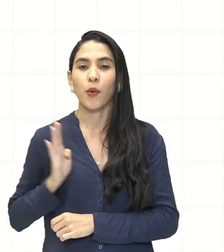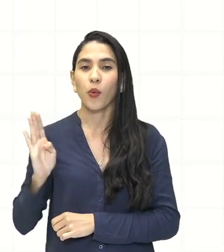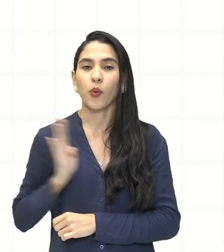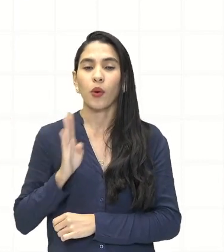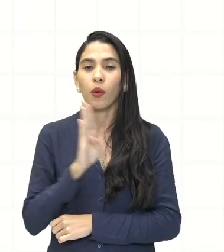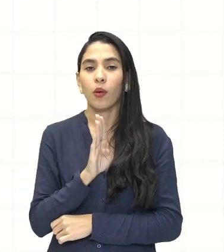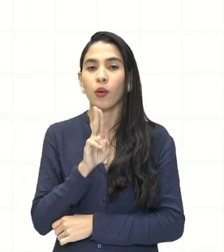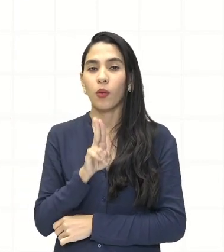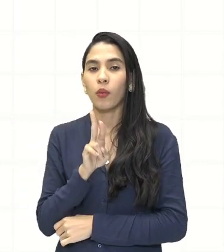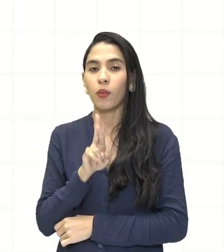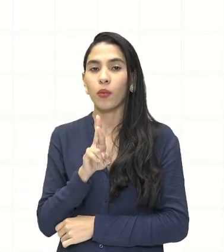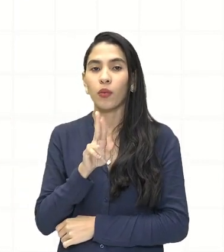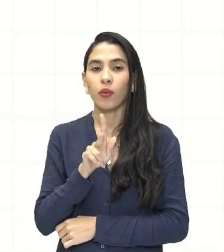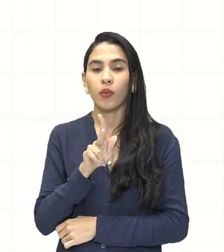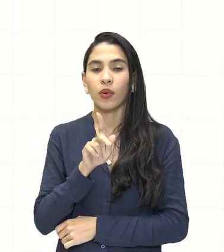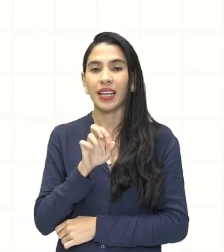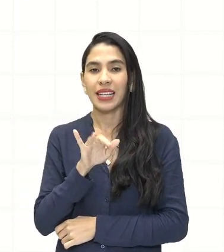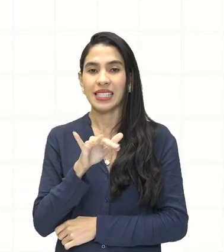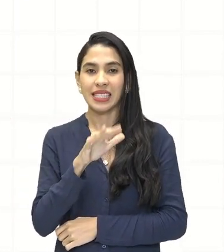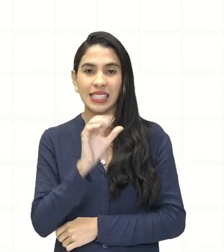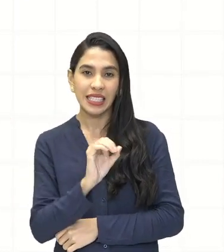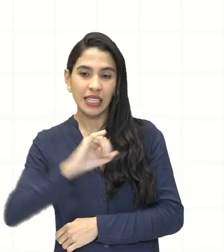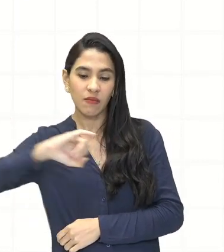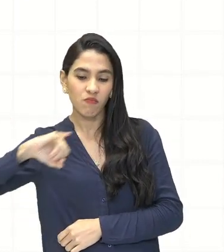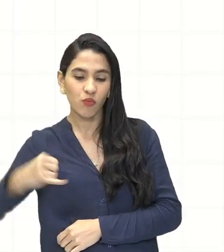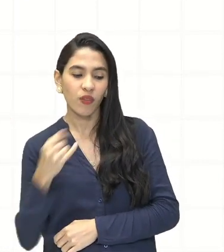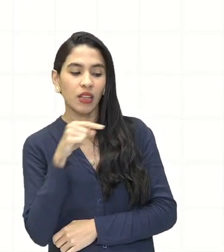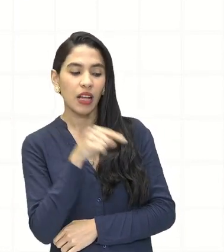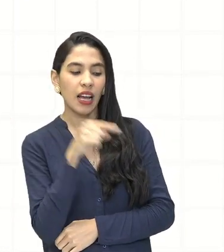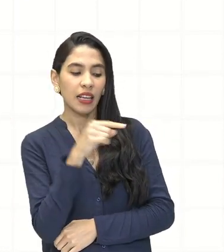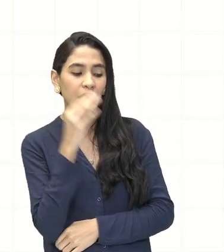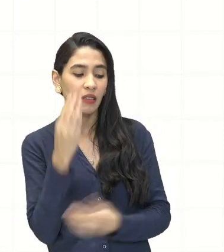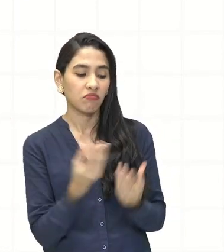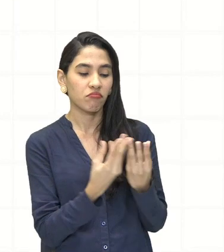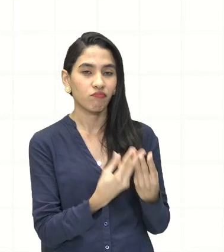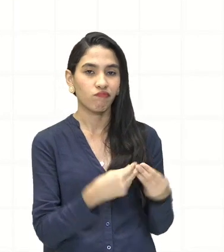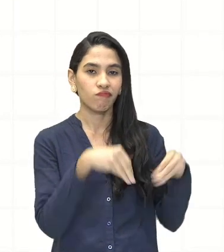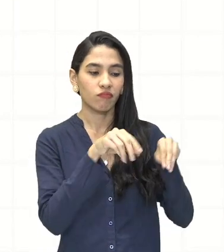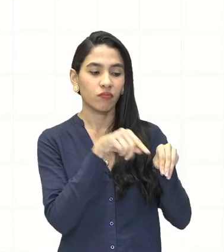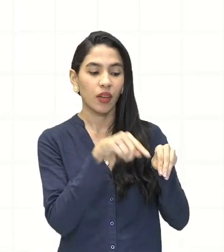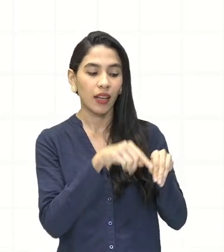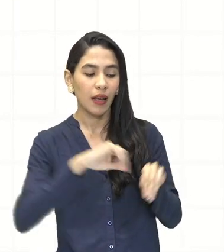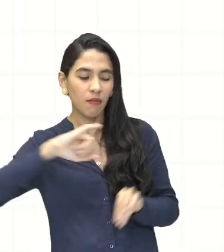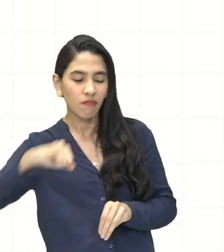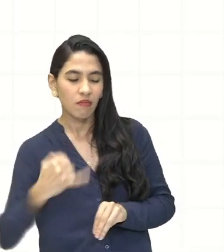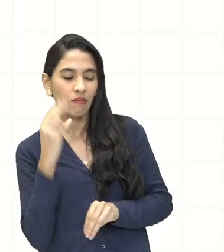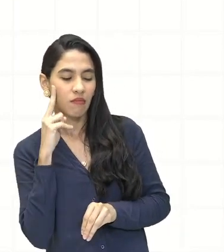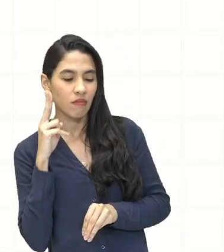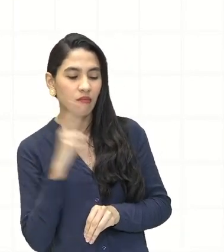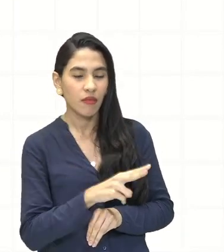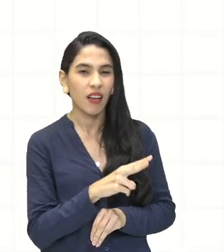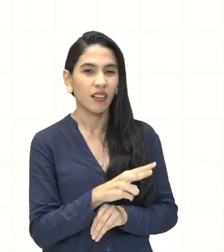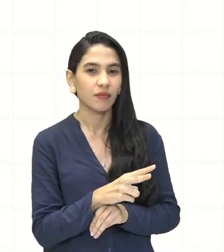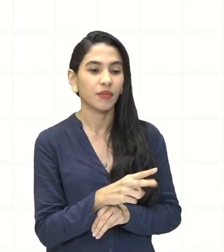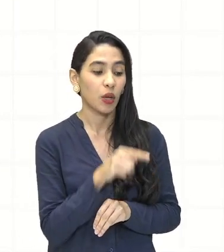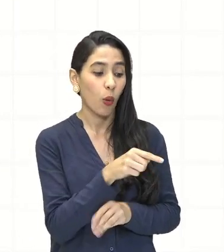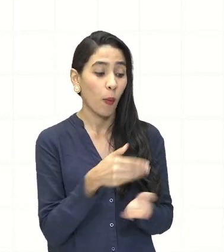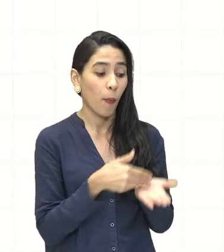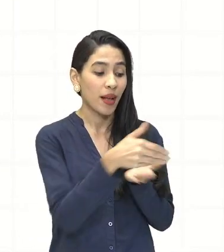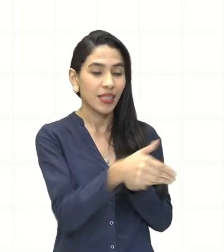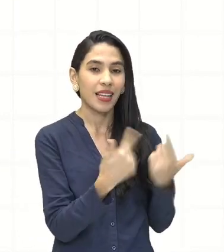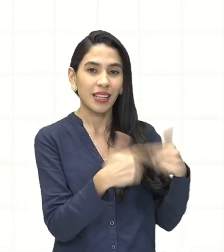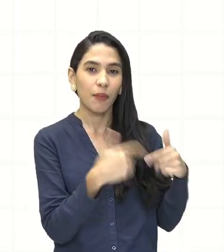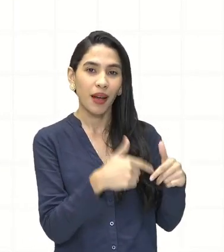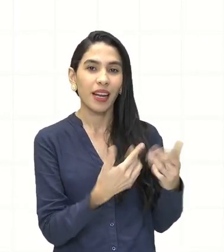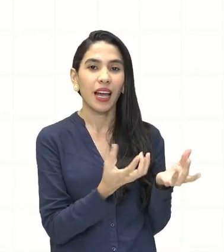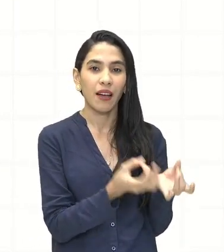os comerciantes que vai aproveitar o momento da crise feudal para trabalhar ali o comércio. E